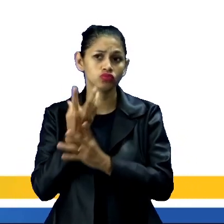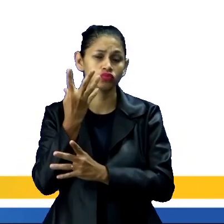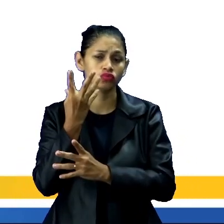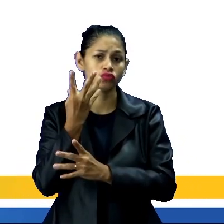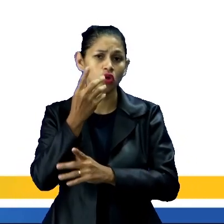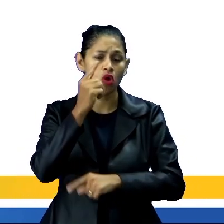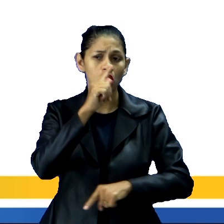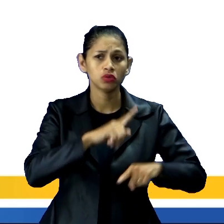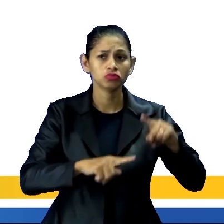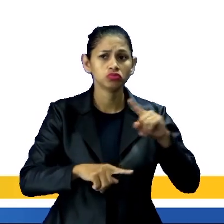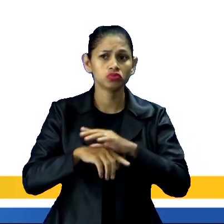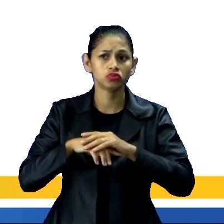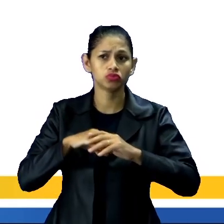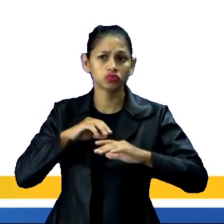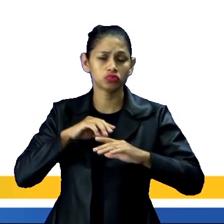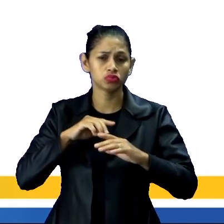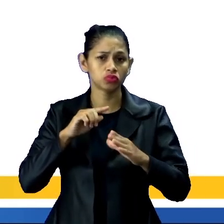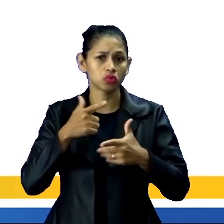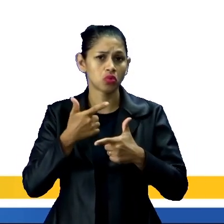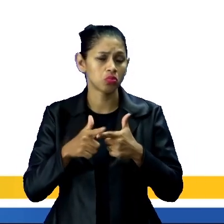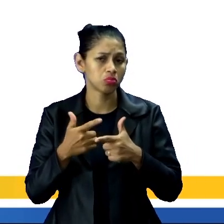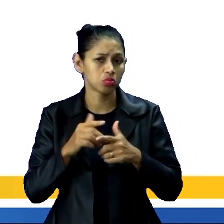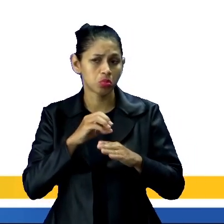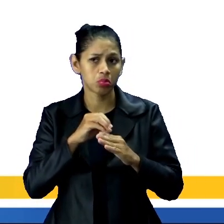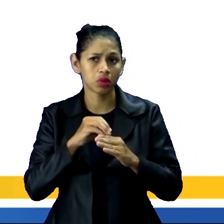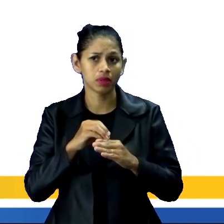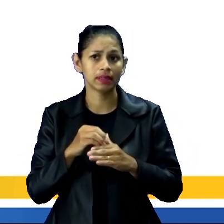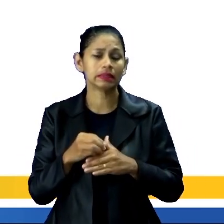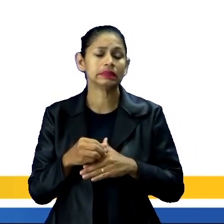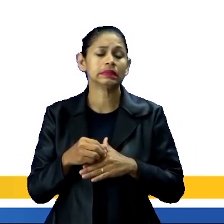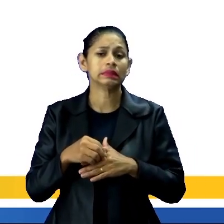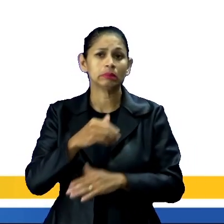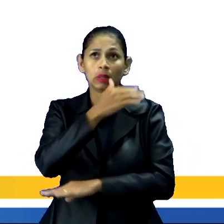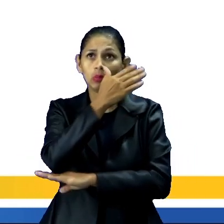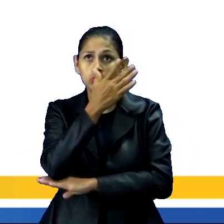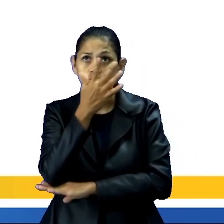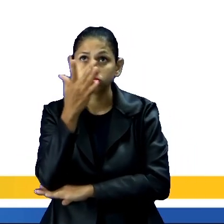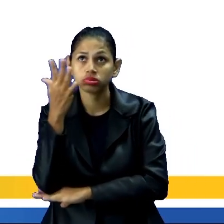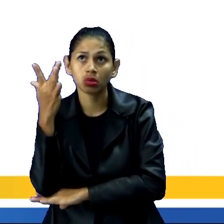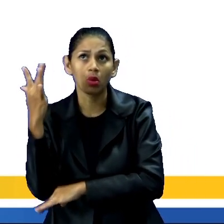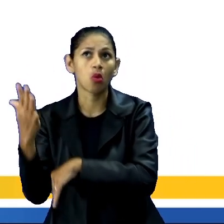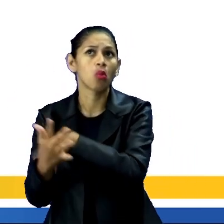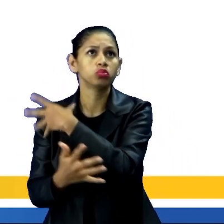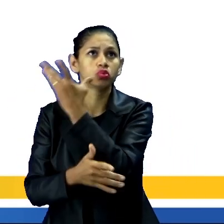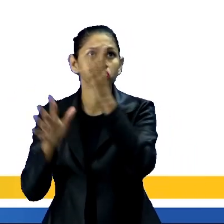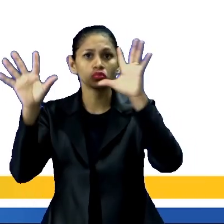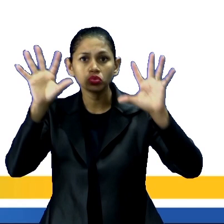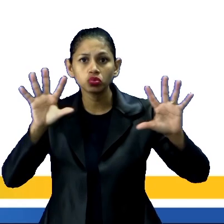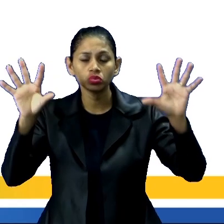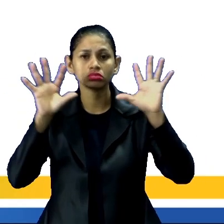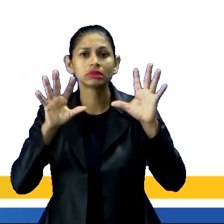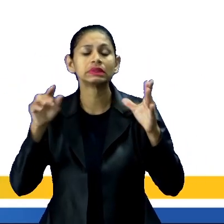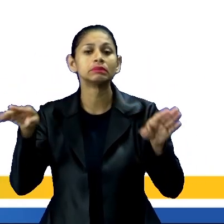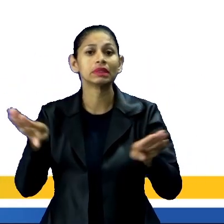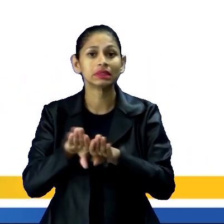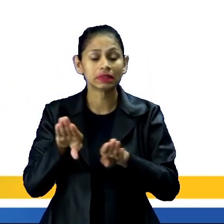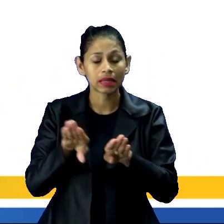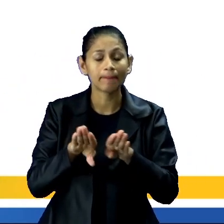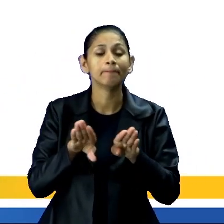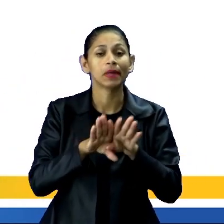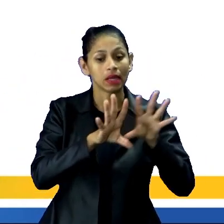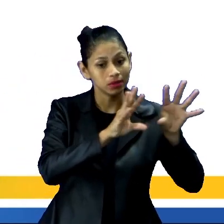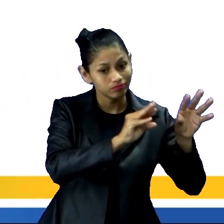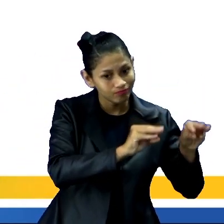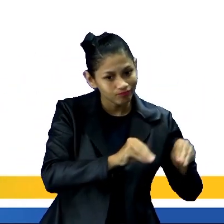adversidades causadas por fatores naturais também pode incentivar a migração. Em regiões sujeitas a